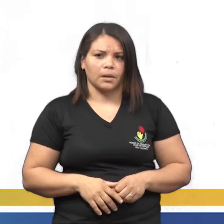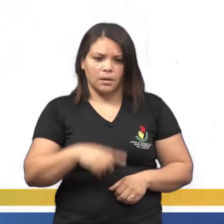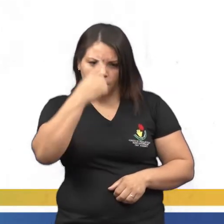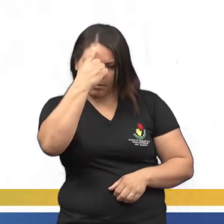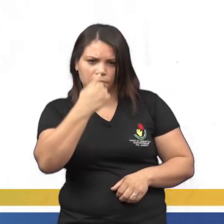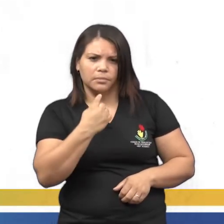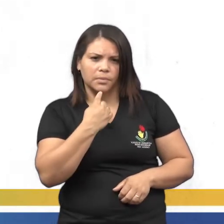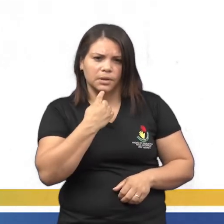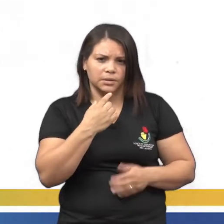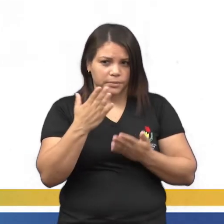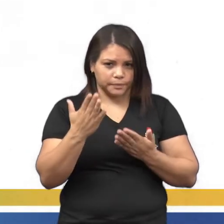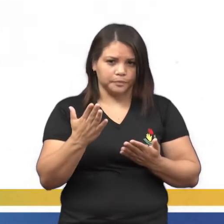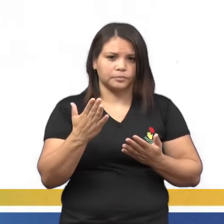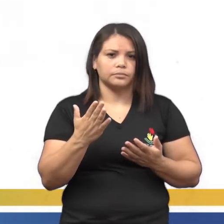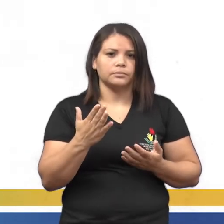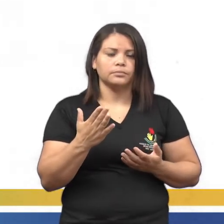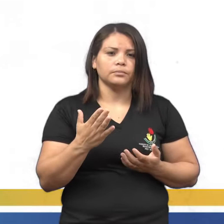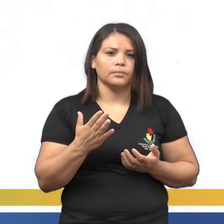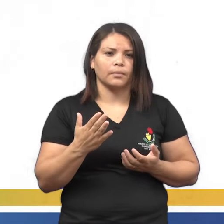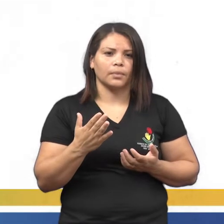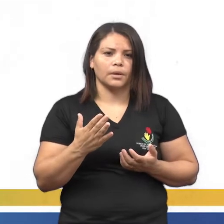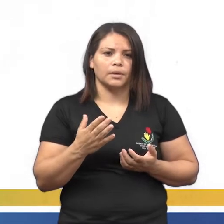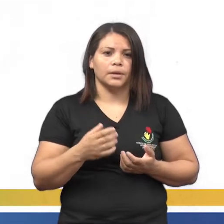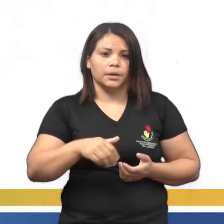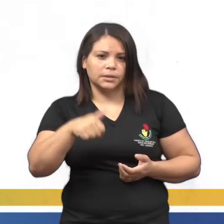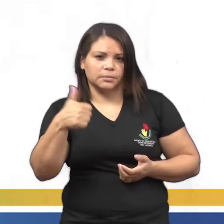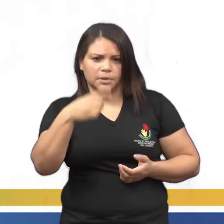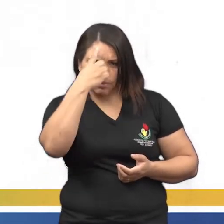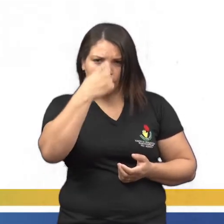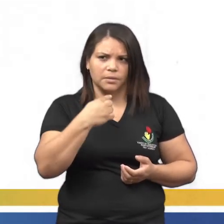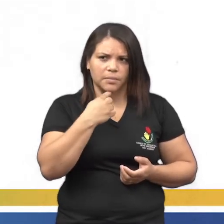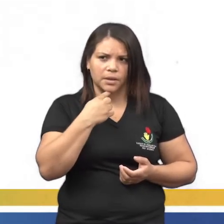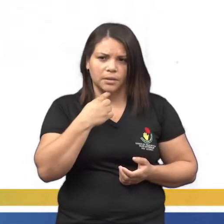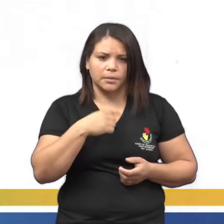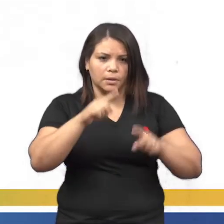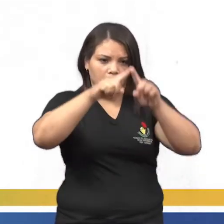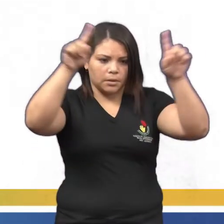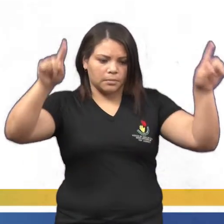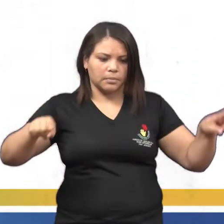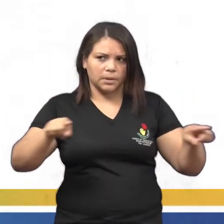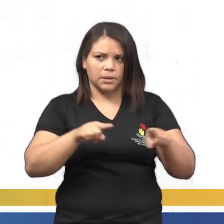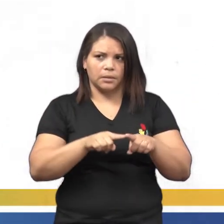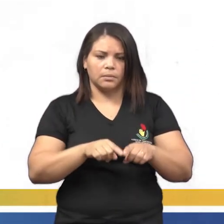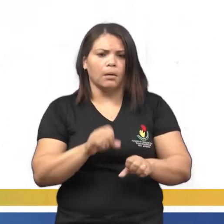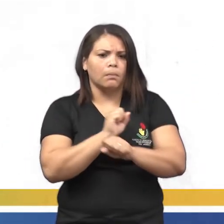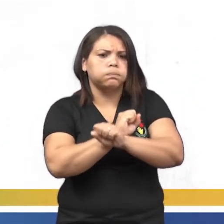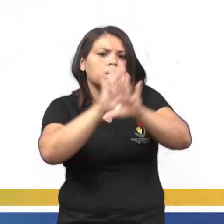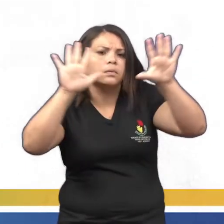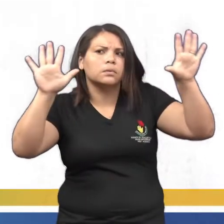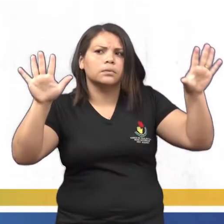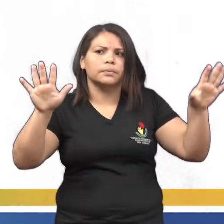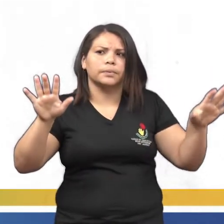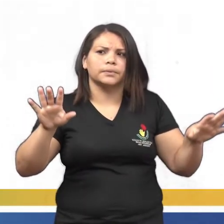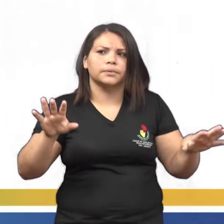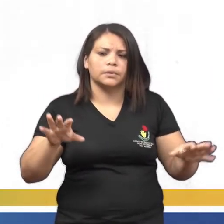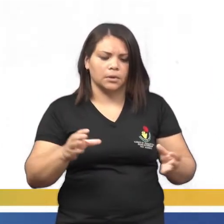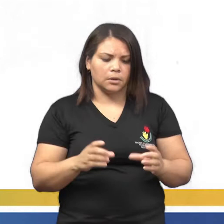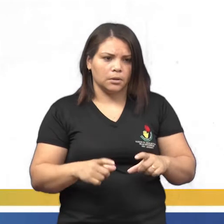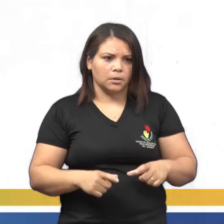trouxe aqui essas imagens pra vocês observarem. Essa primeira imagem aí, Bandeira. A segunda, bomba.